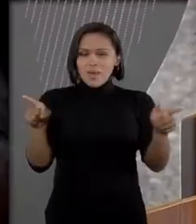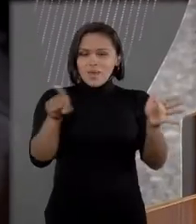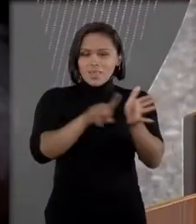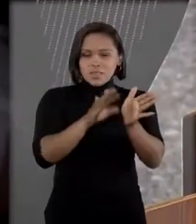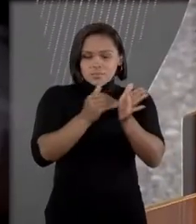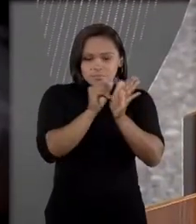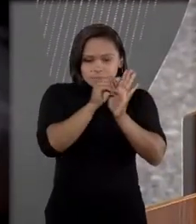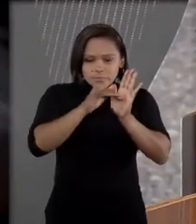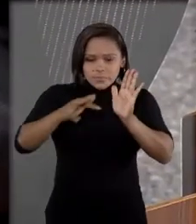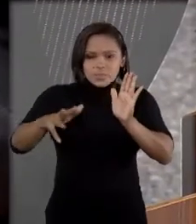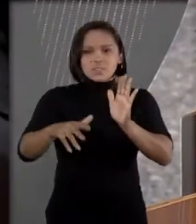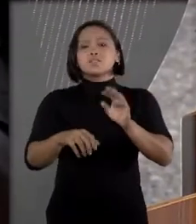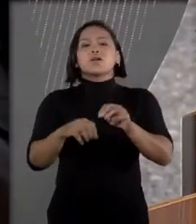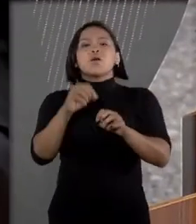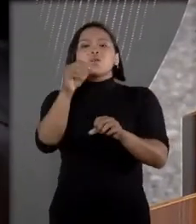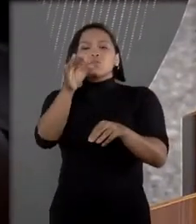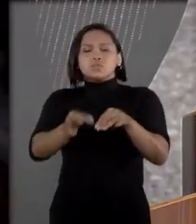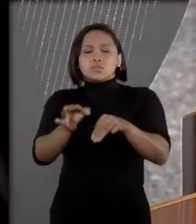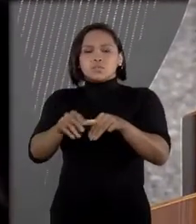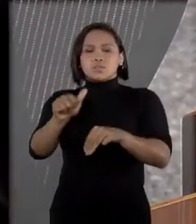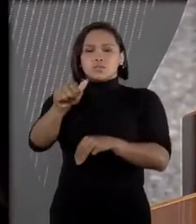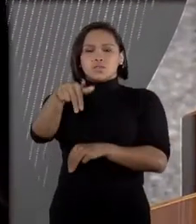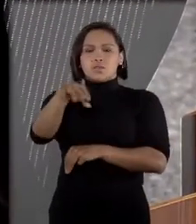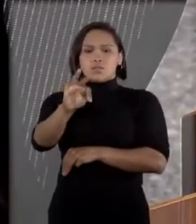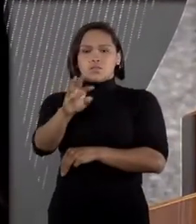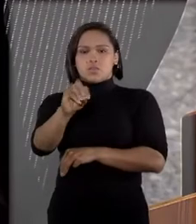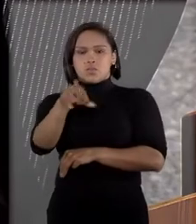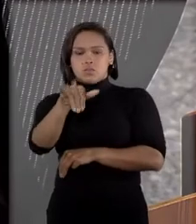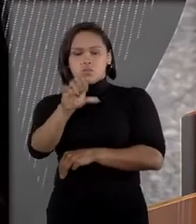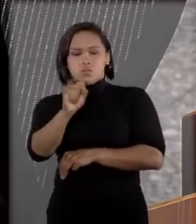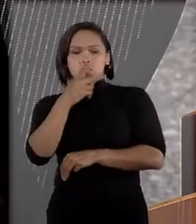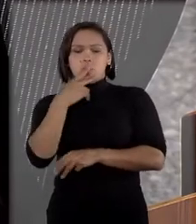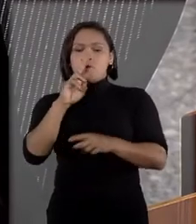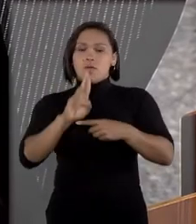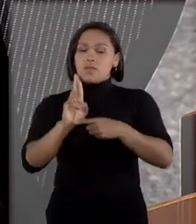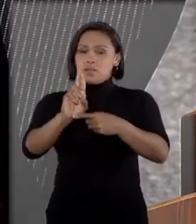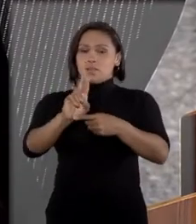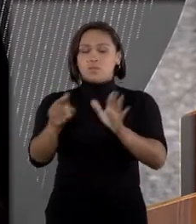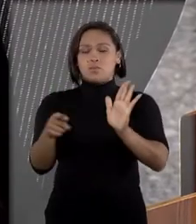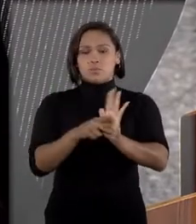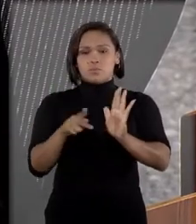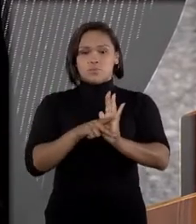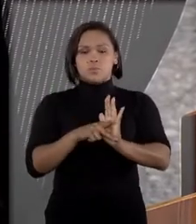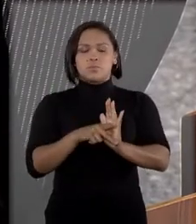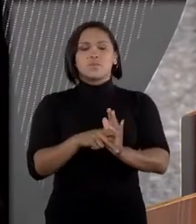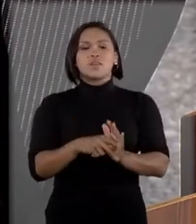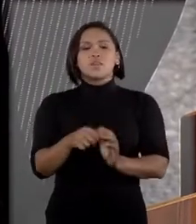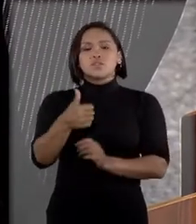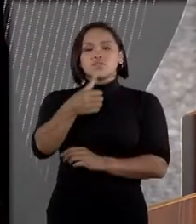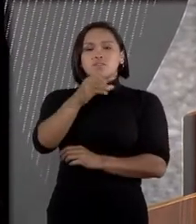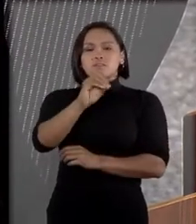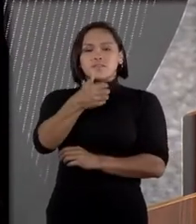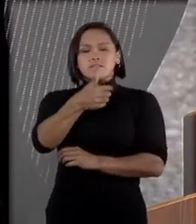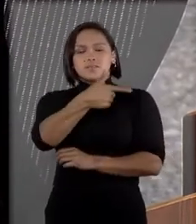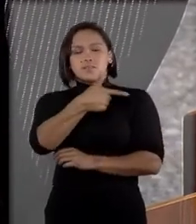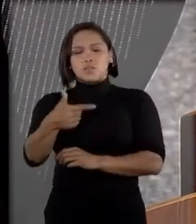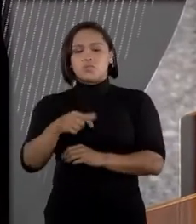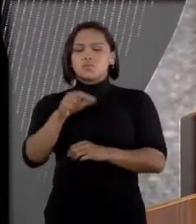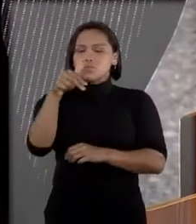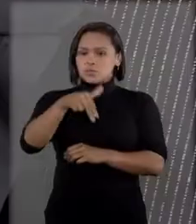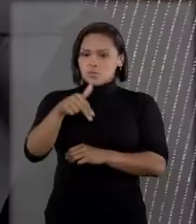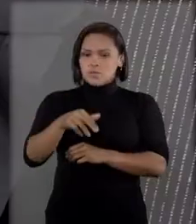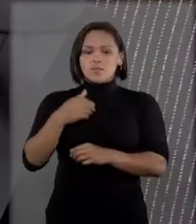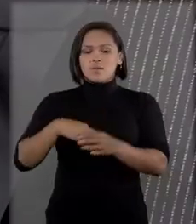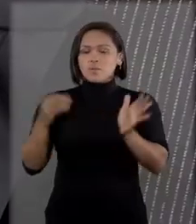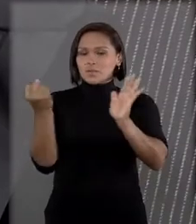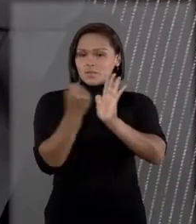decisão do ministro Antônio Carlos Ferreira, relator do caso. O leilão estava marcado para os dias 10 e 12 deste mês